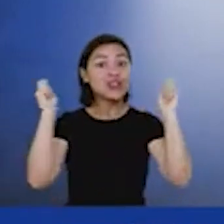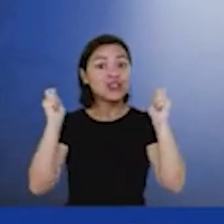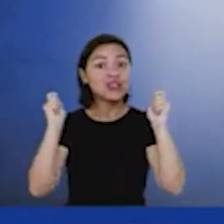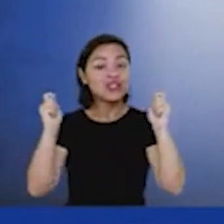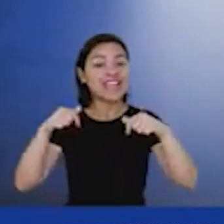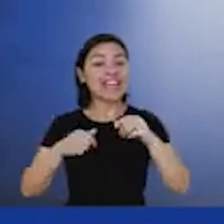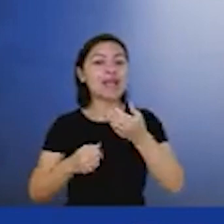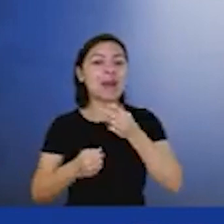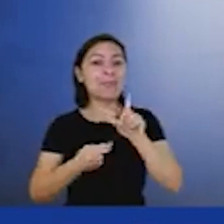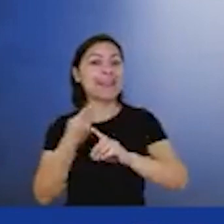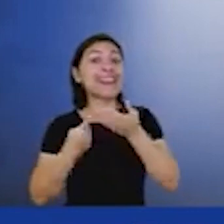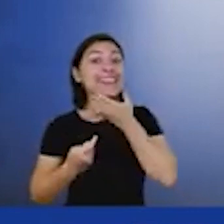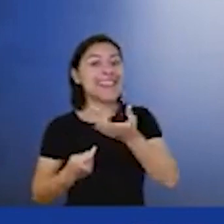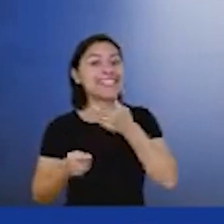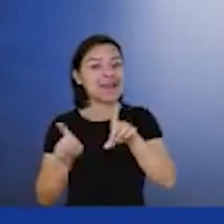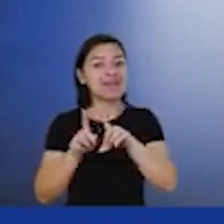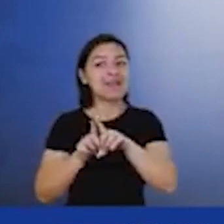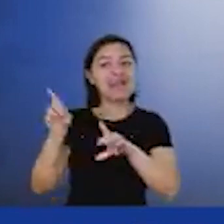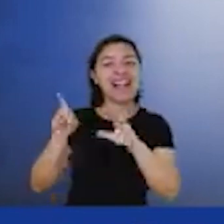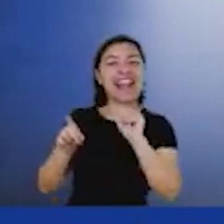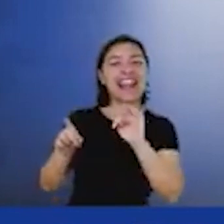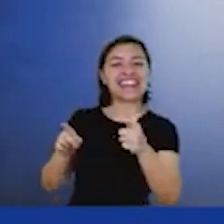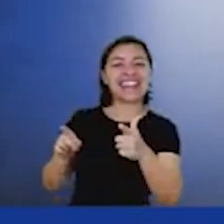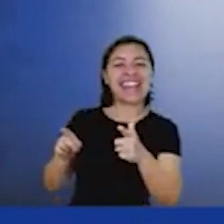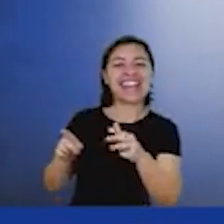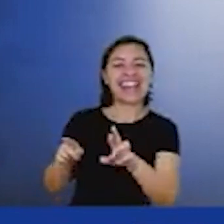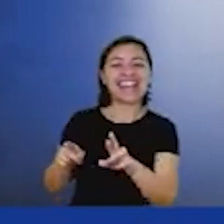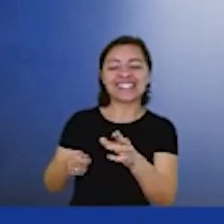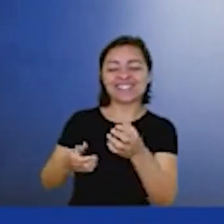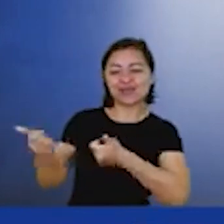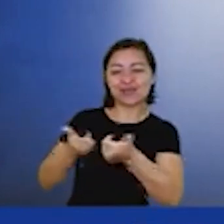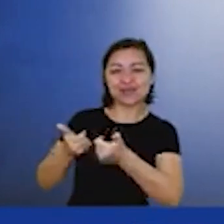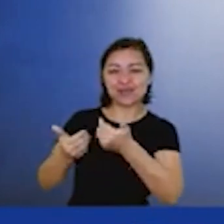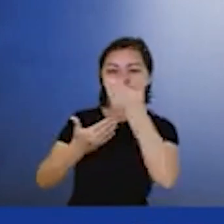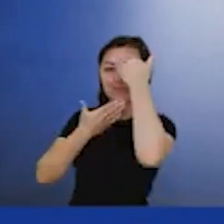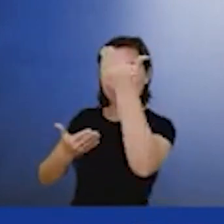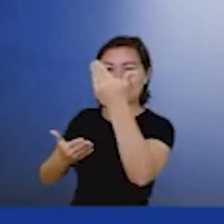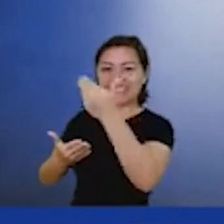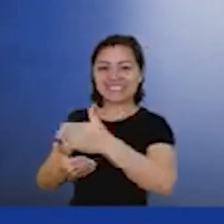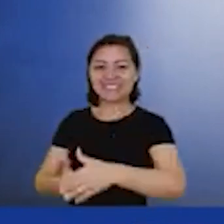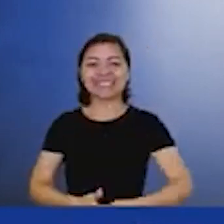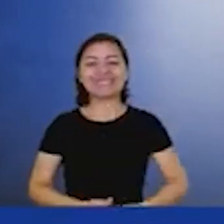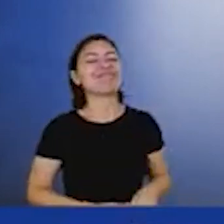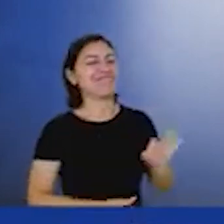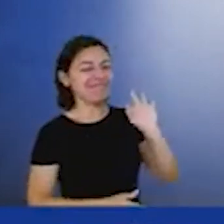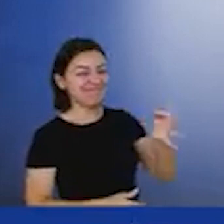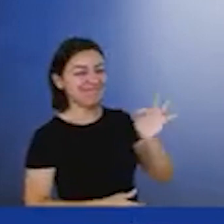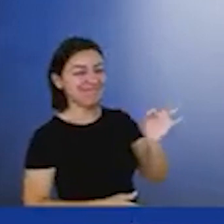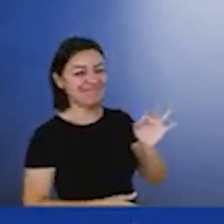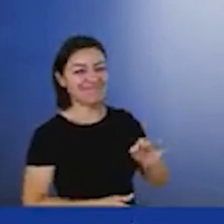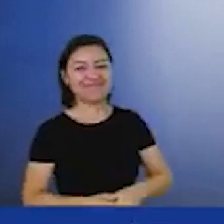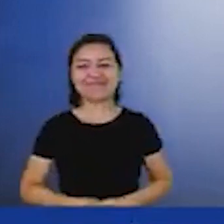também vença de goleada lá no Catar obrigado Roberta muito bem colocado Rafael